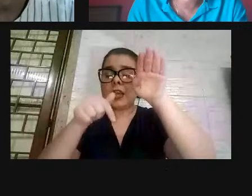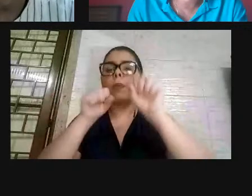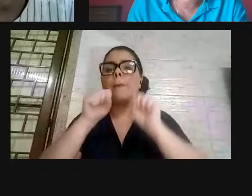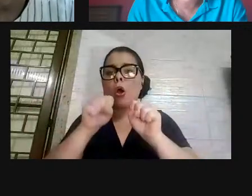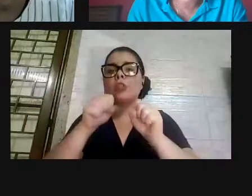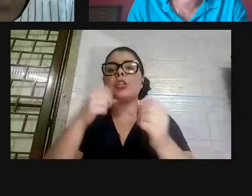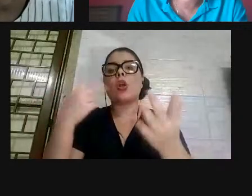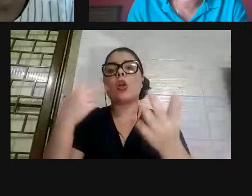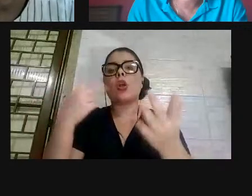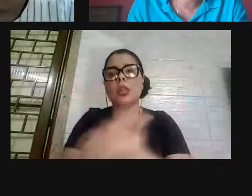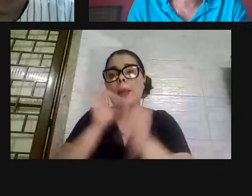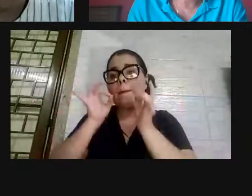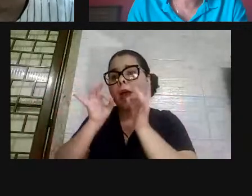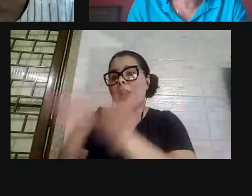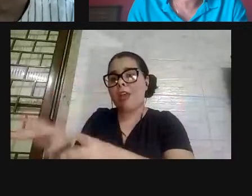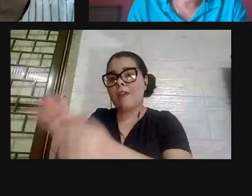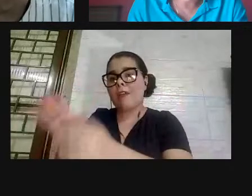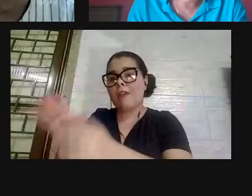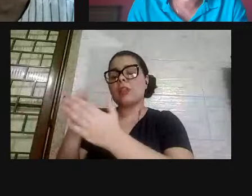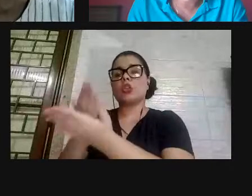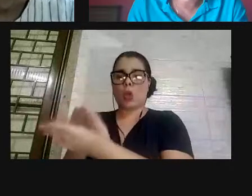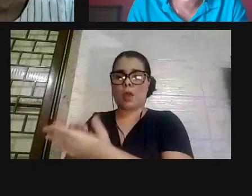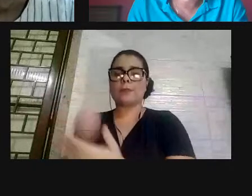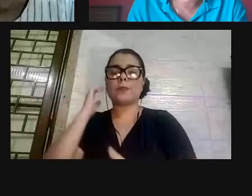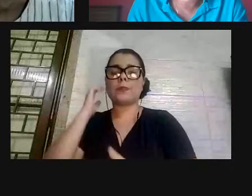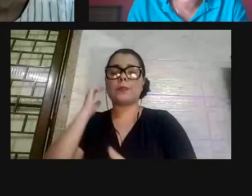pode resultar numa evasão escolar? Sim.